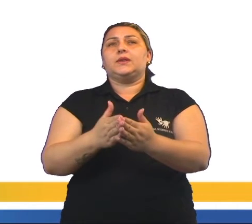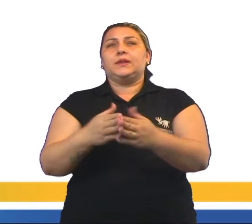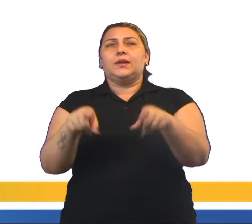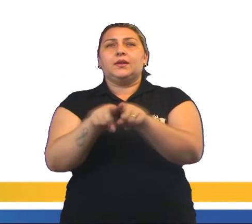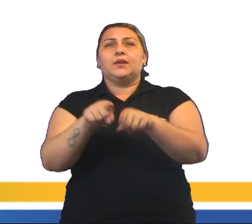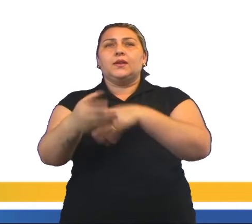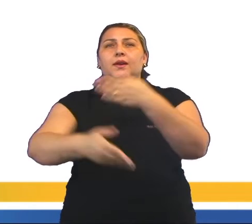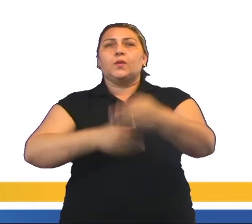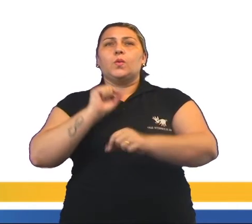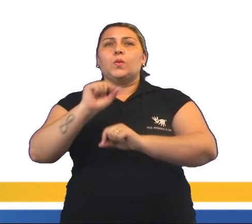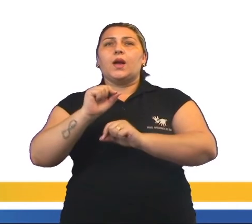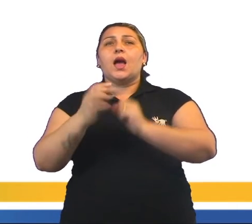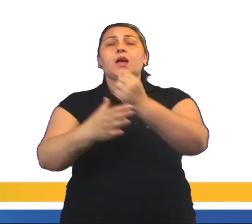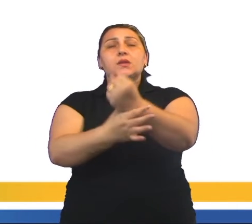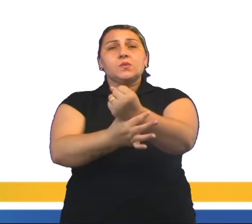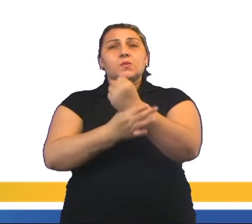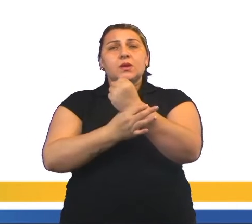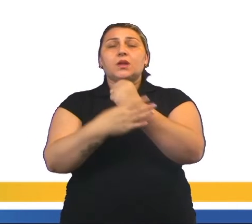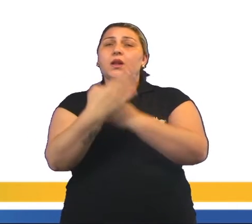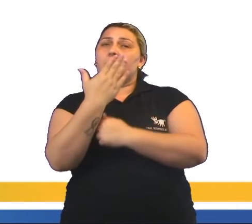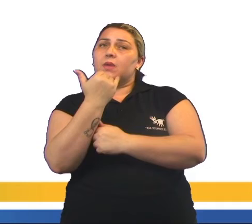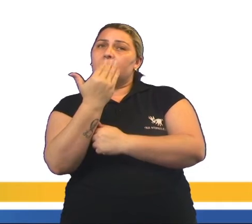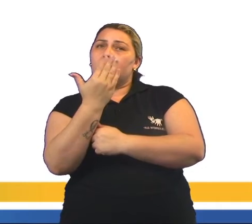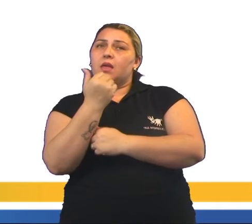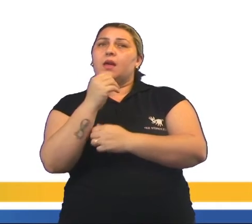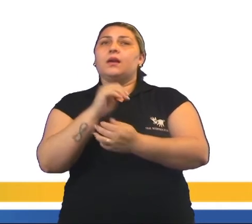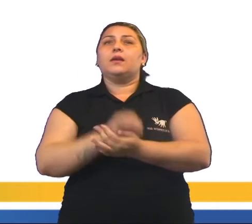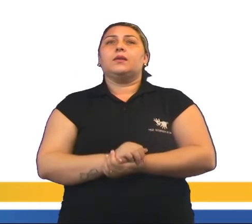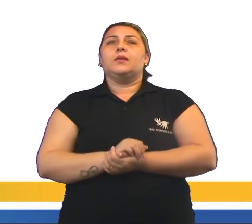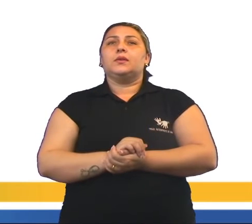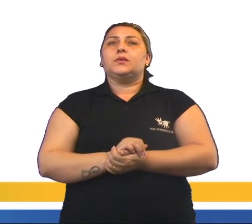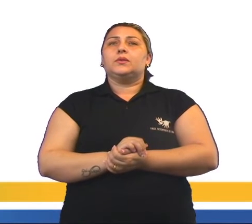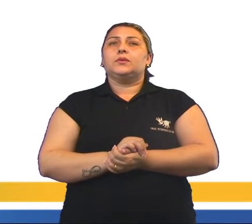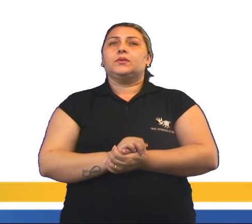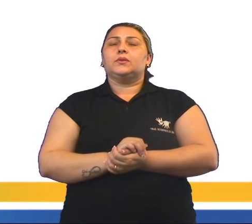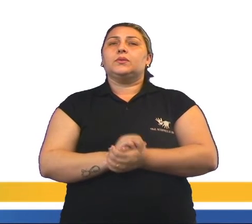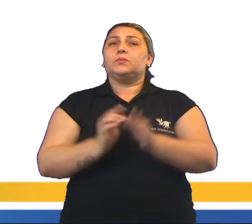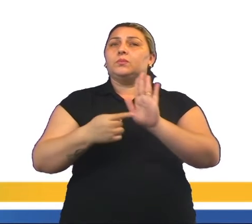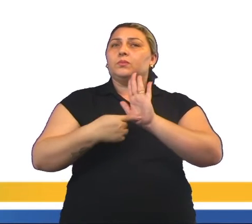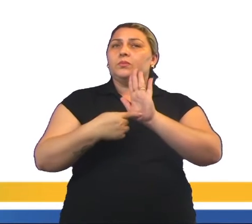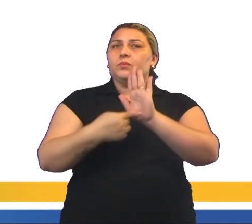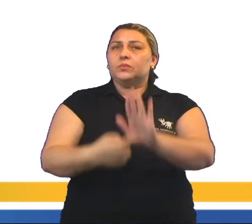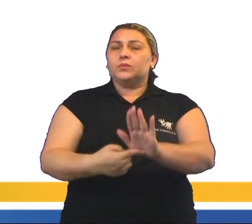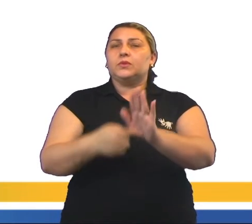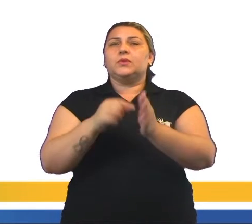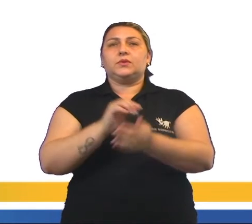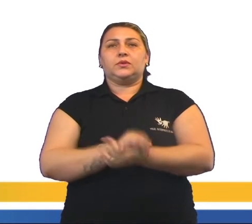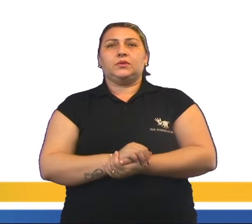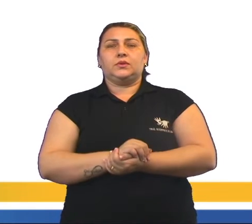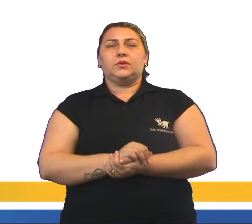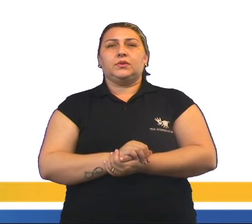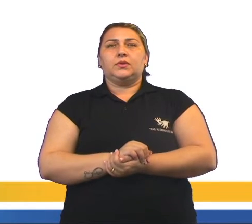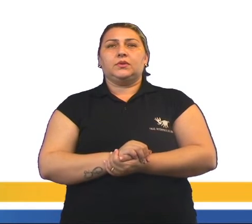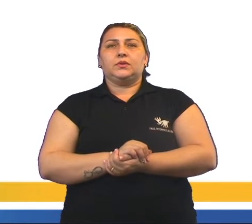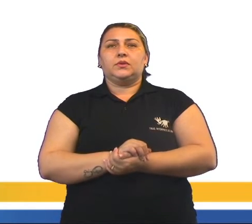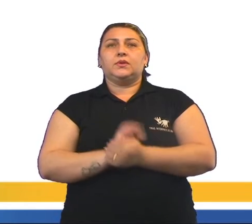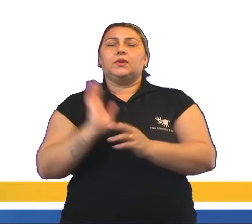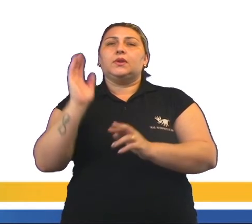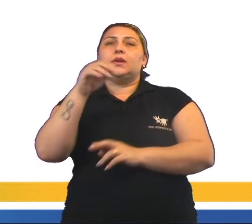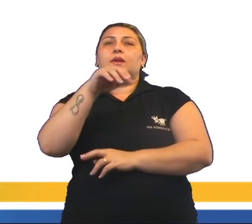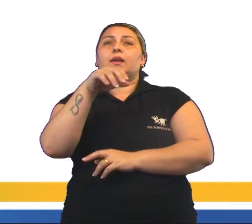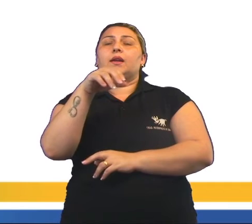está relacionado com a segurança alimentar. O indicador de segurança alimentar é